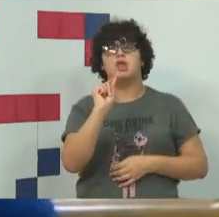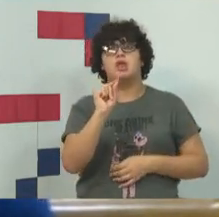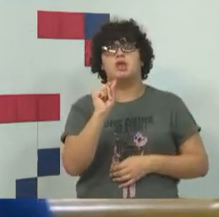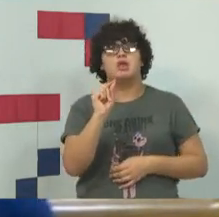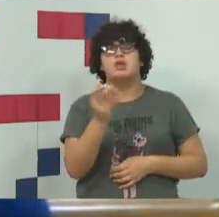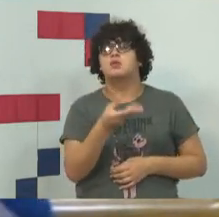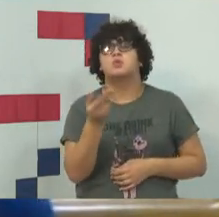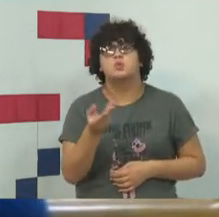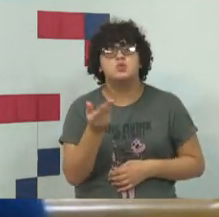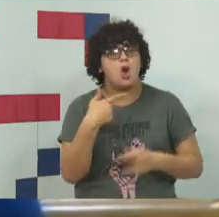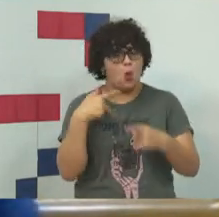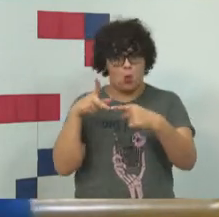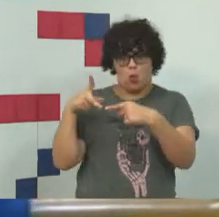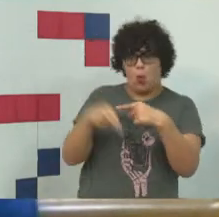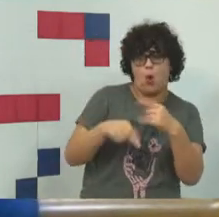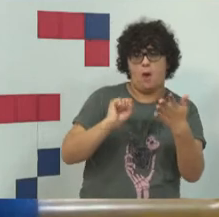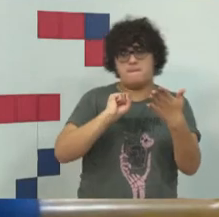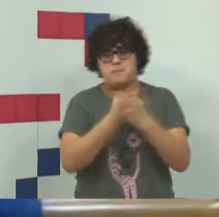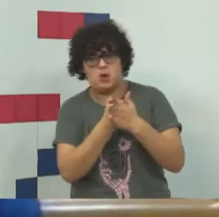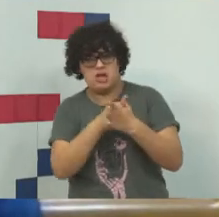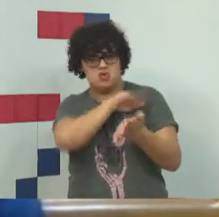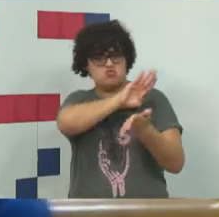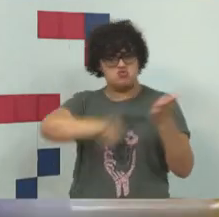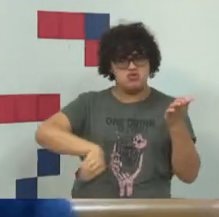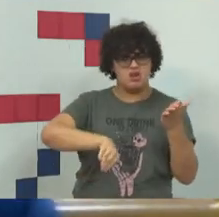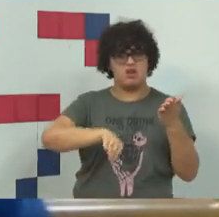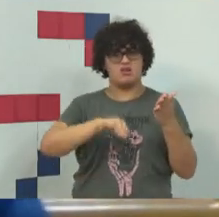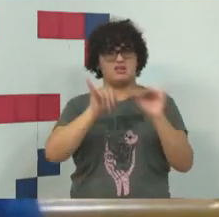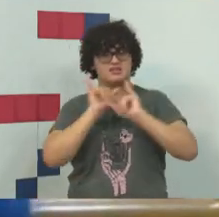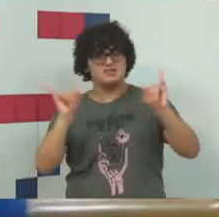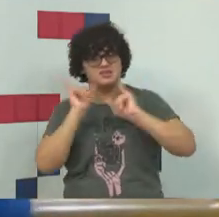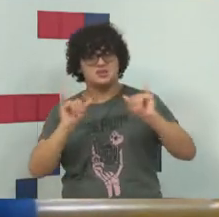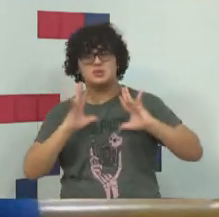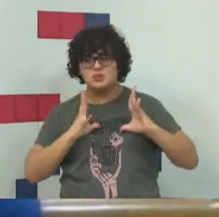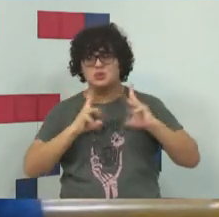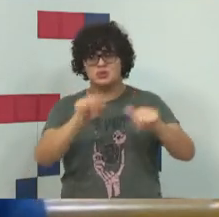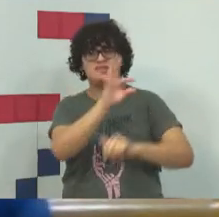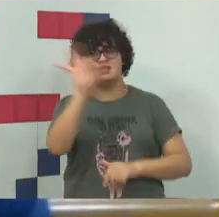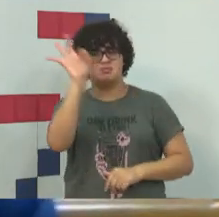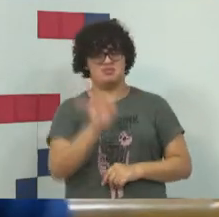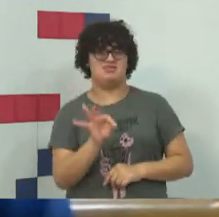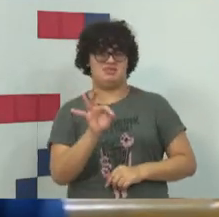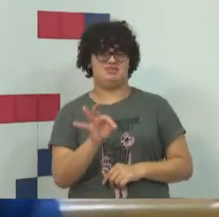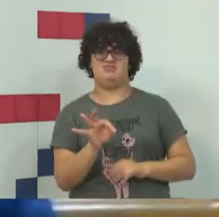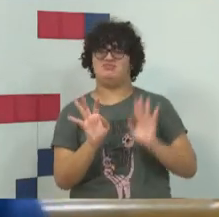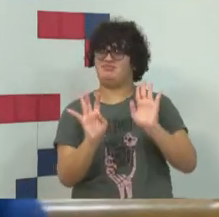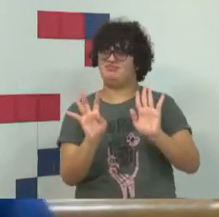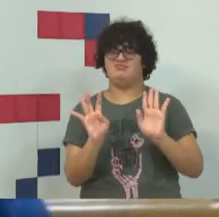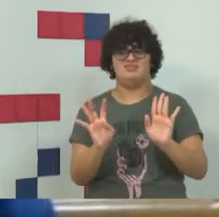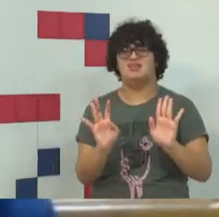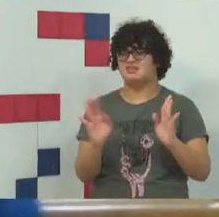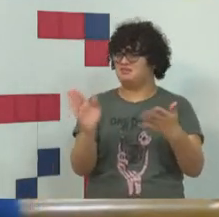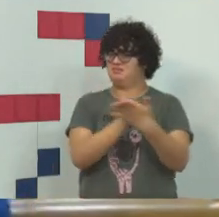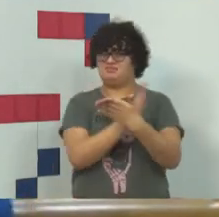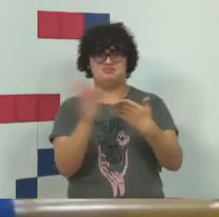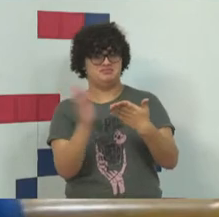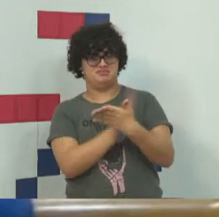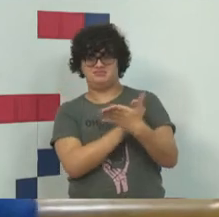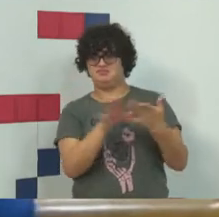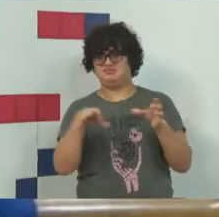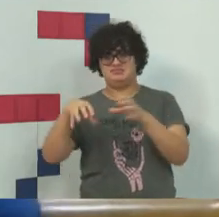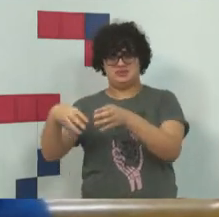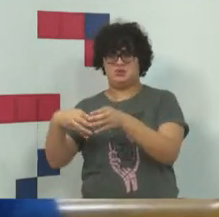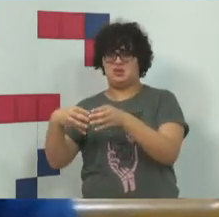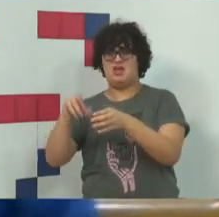cortando as notícias como um todo que você vai cortar as notícias ruins, não é tirando a informação,